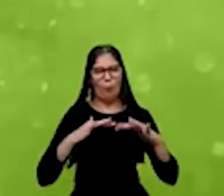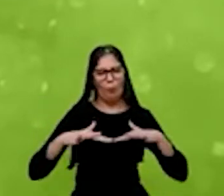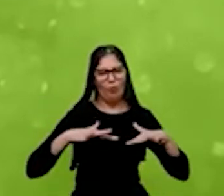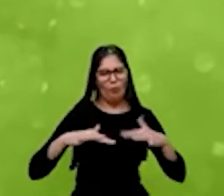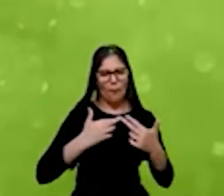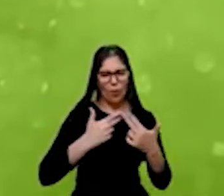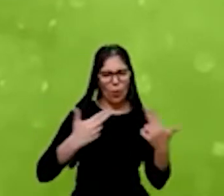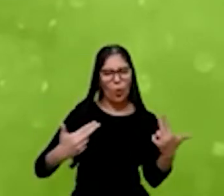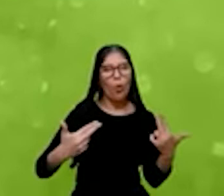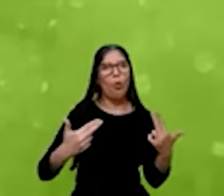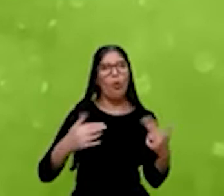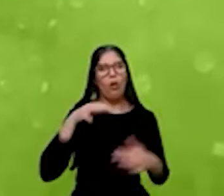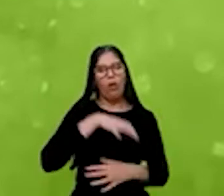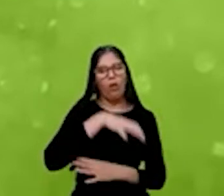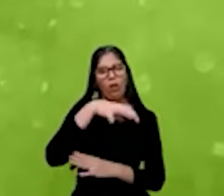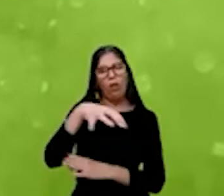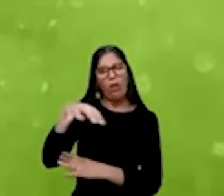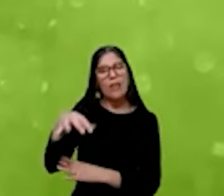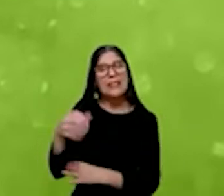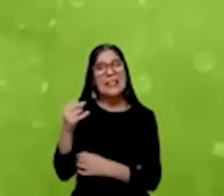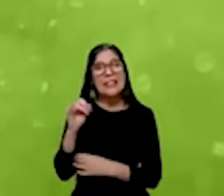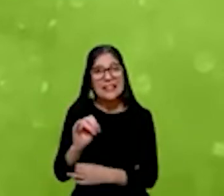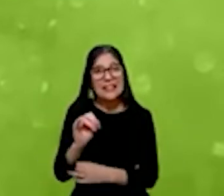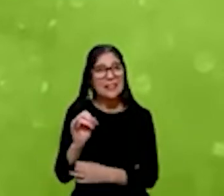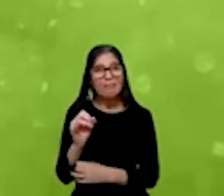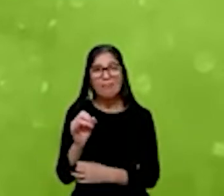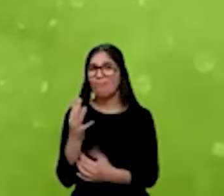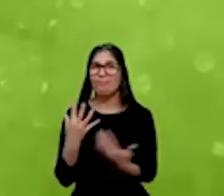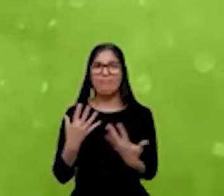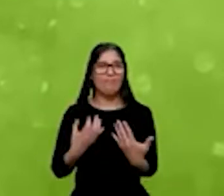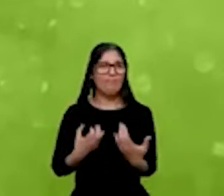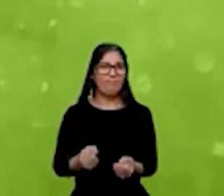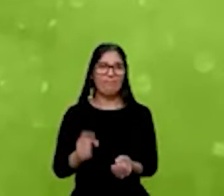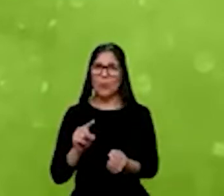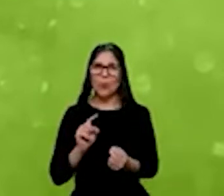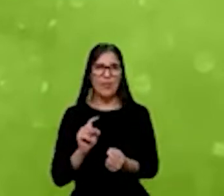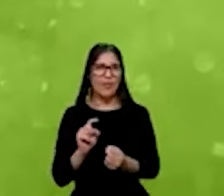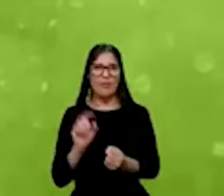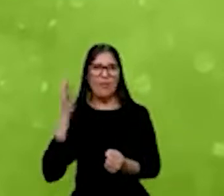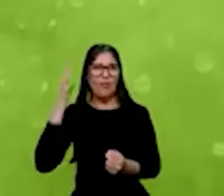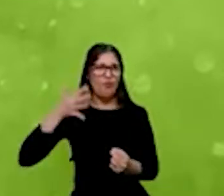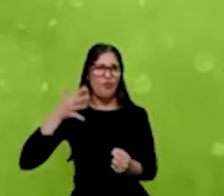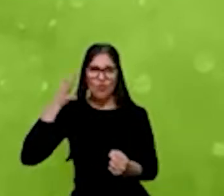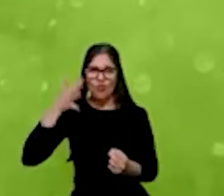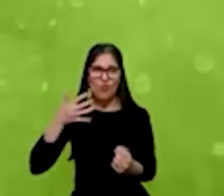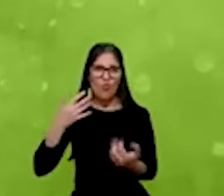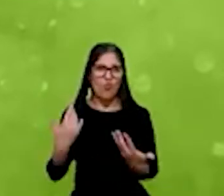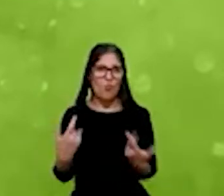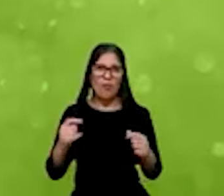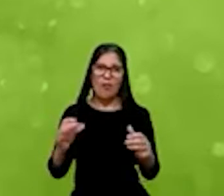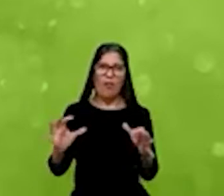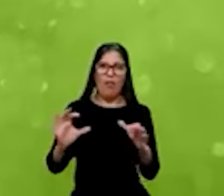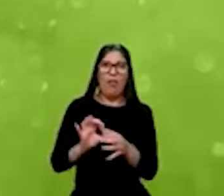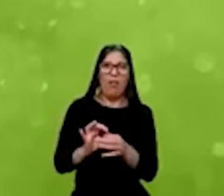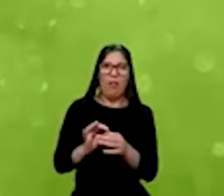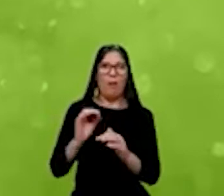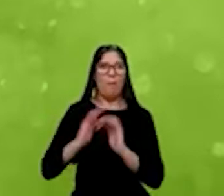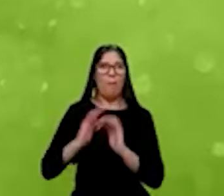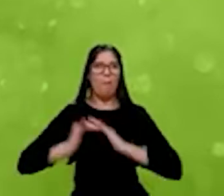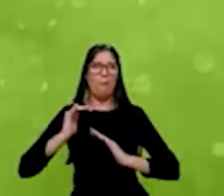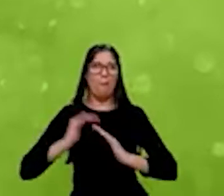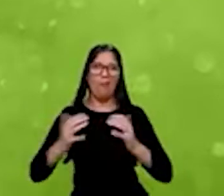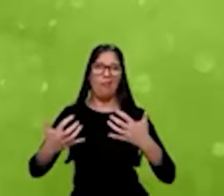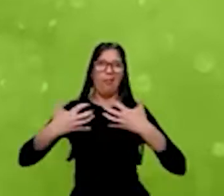qualquer setor, se a gente não incorporar esse discurso. Mais do que discurso, a prática objetiva da